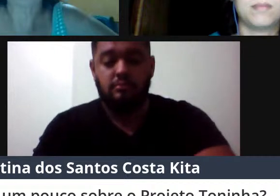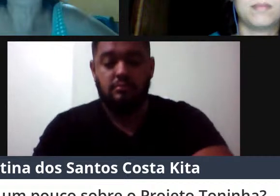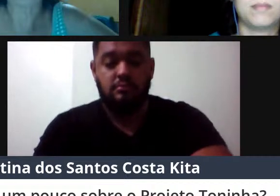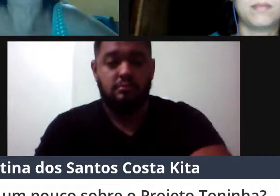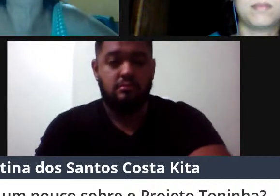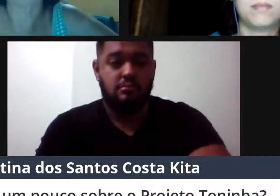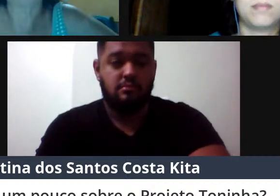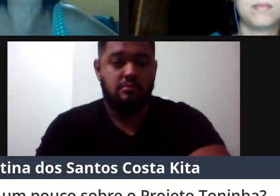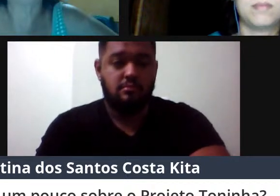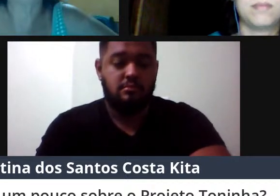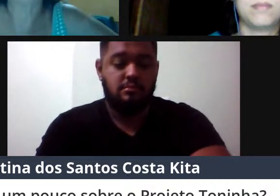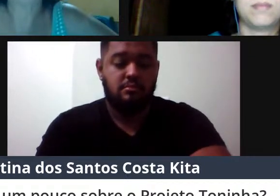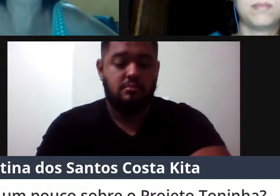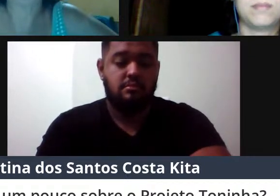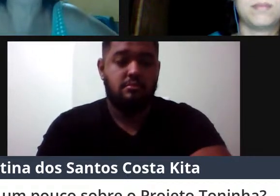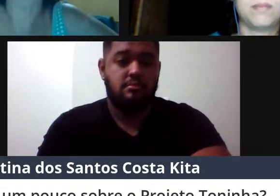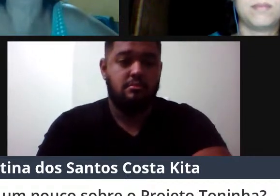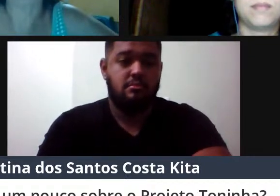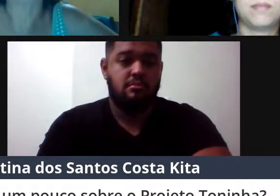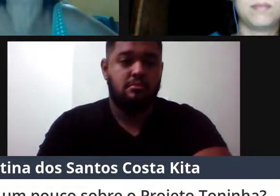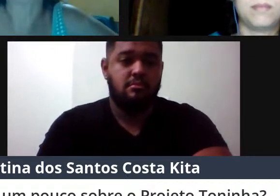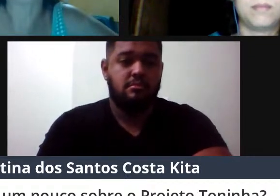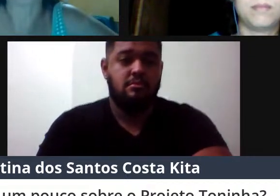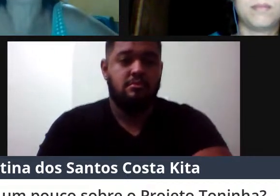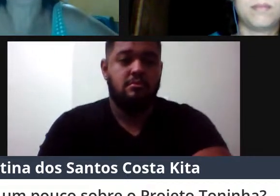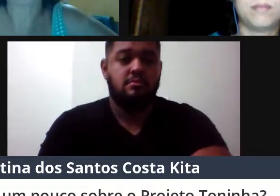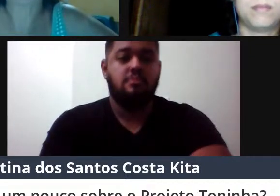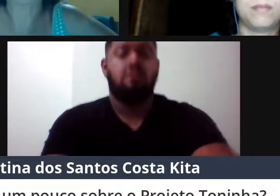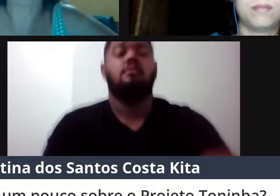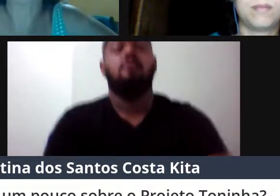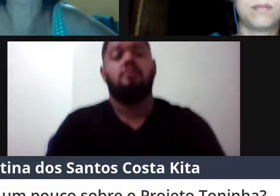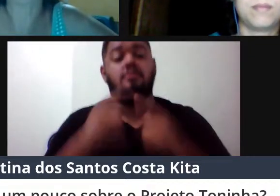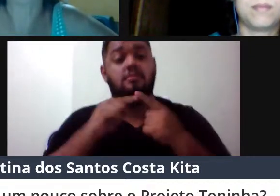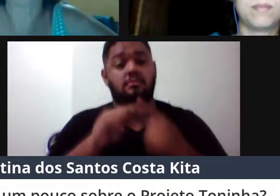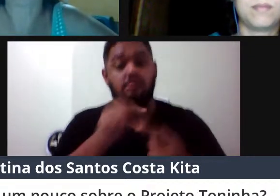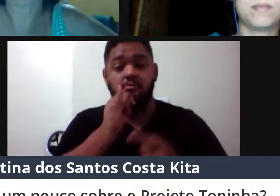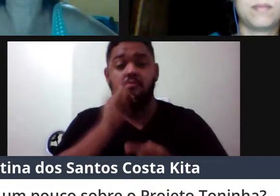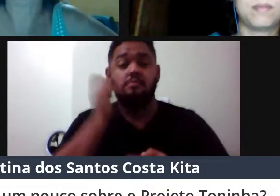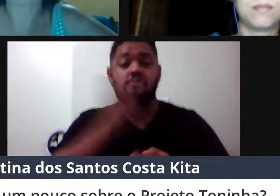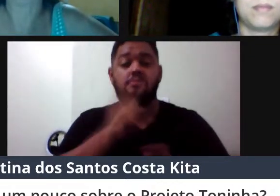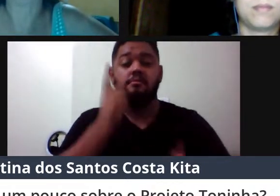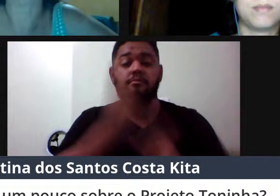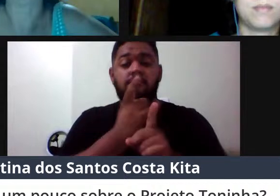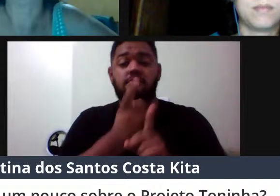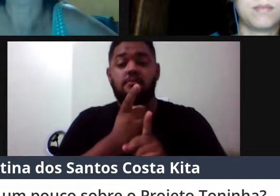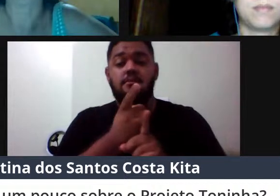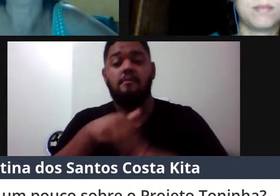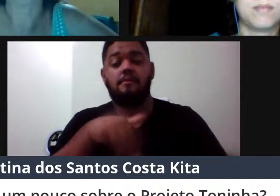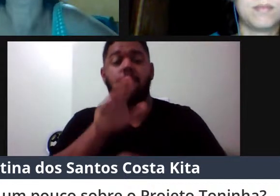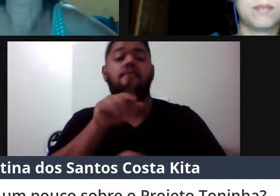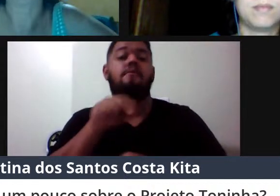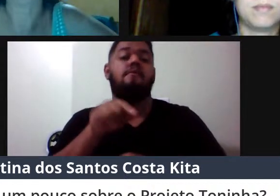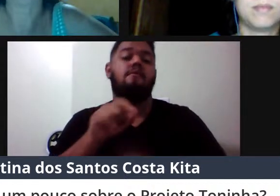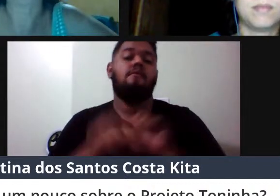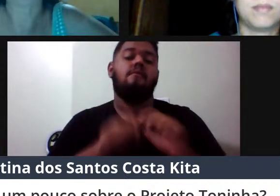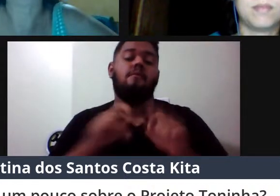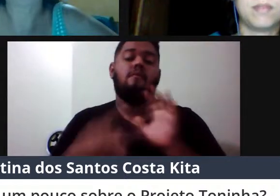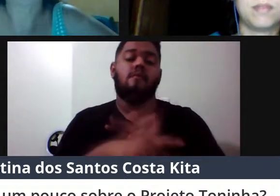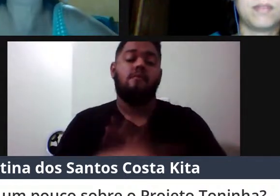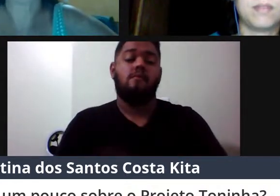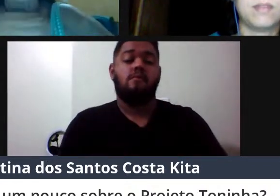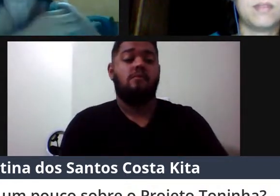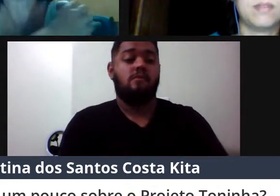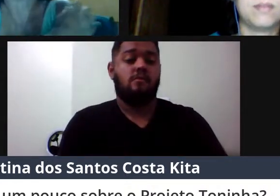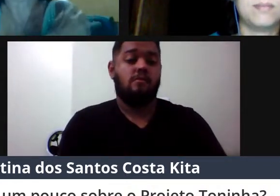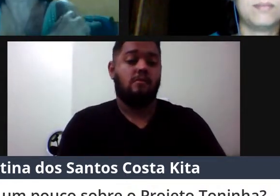direta em formas de mitigar a captura acidental em redes de mar. Então, a gente está com um projeto